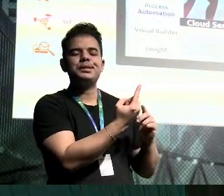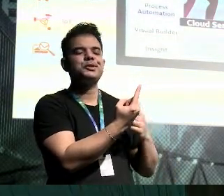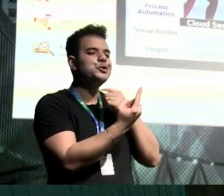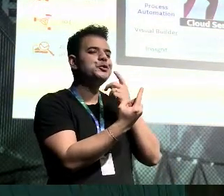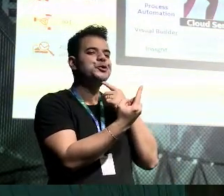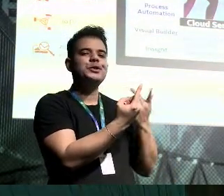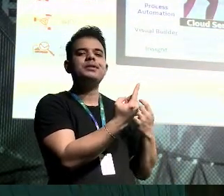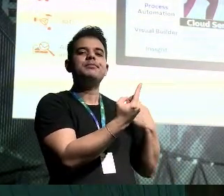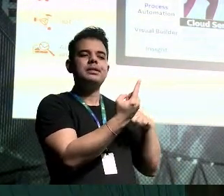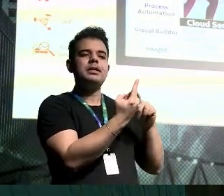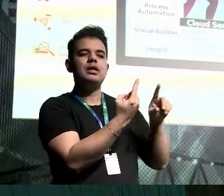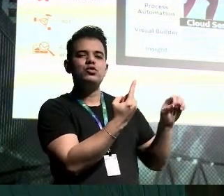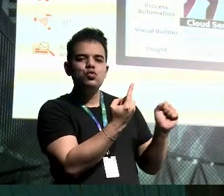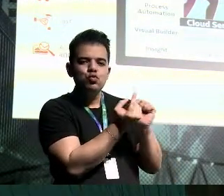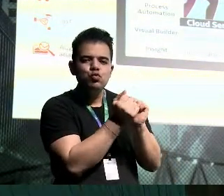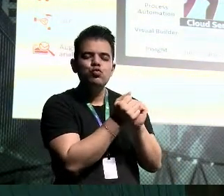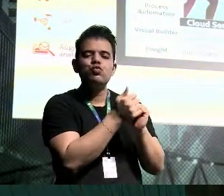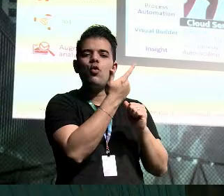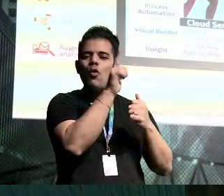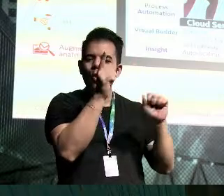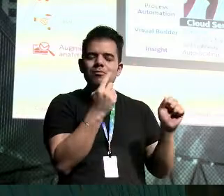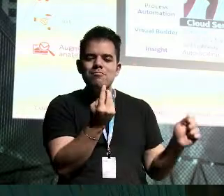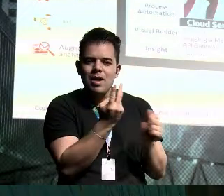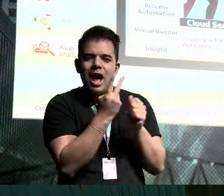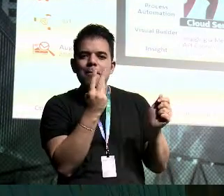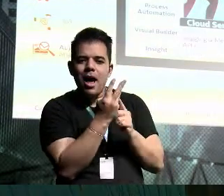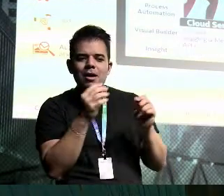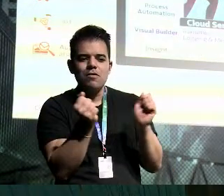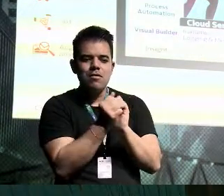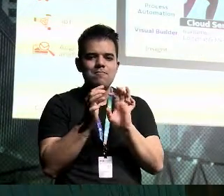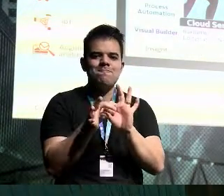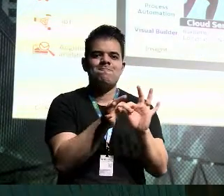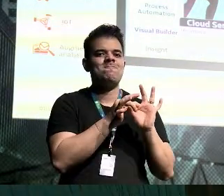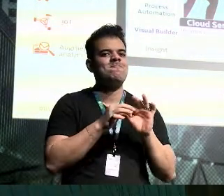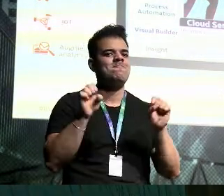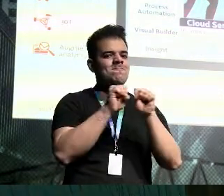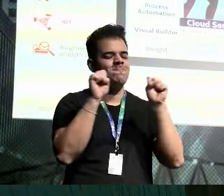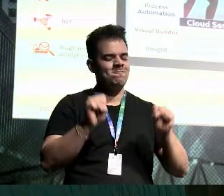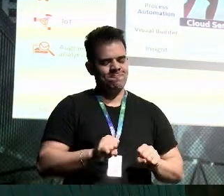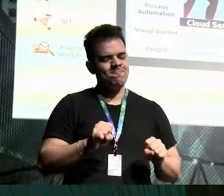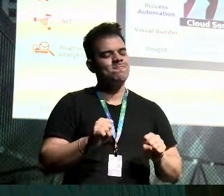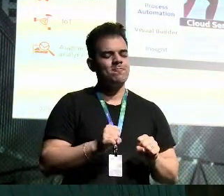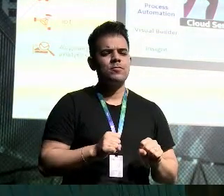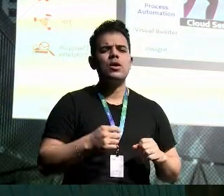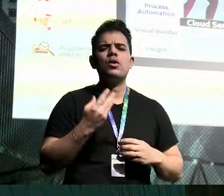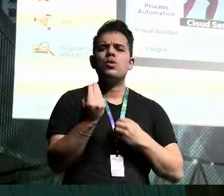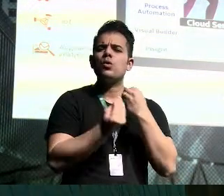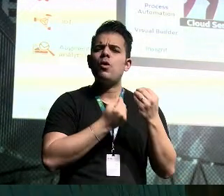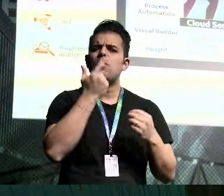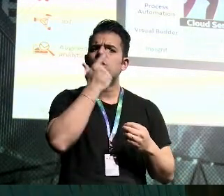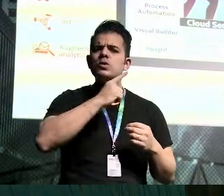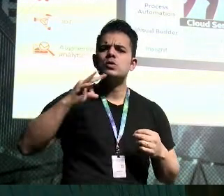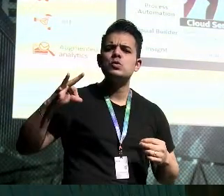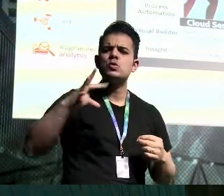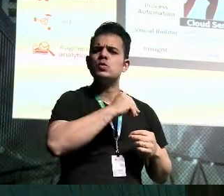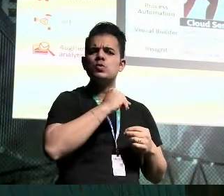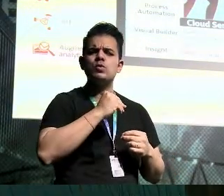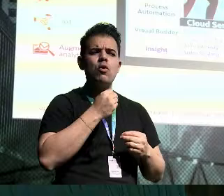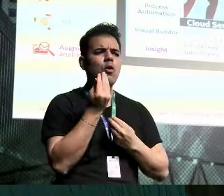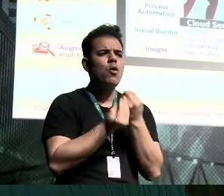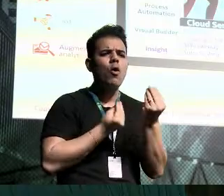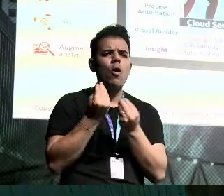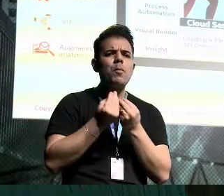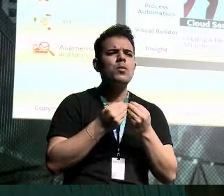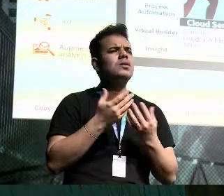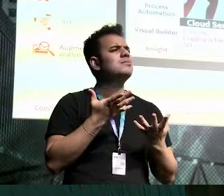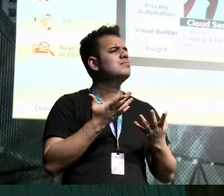parte do ecossistema, ele é parte da solução. Muito bem. E a parte, então, onde conseguir isso tudo? Onde é que eu vou conseguir isso